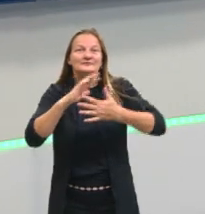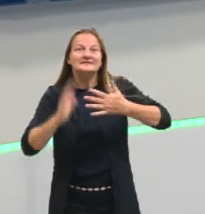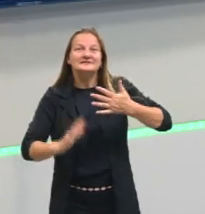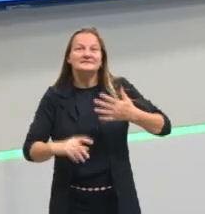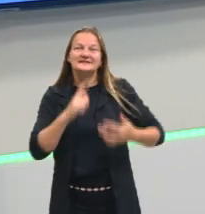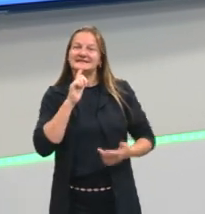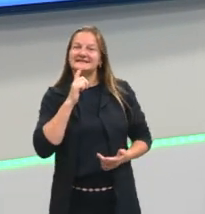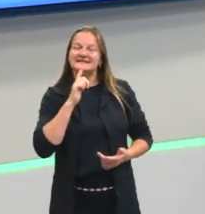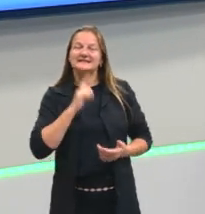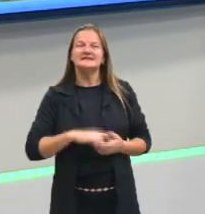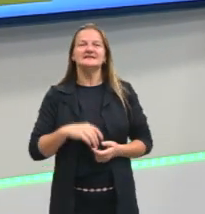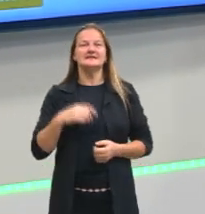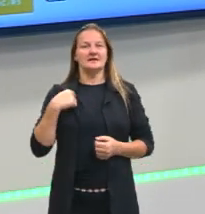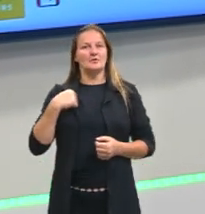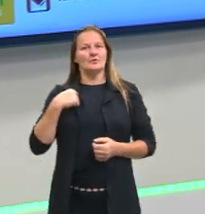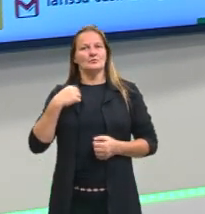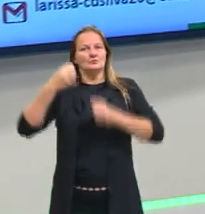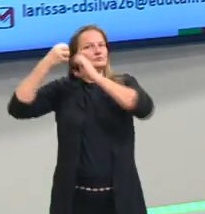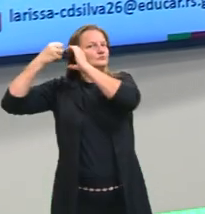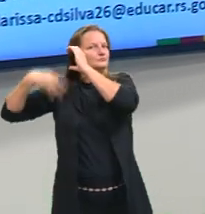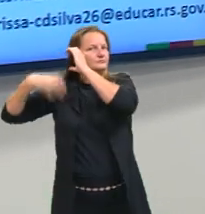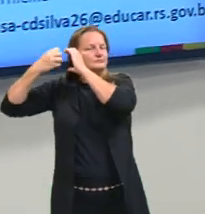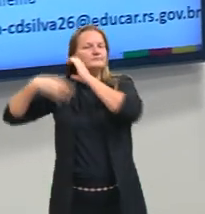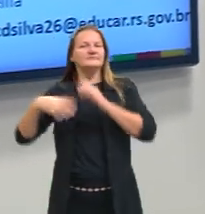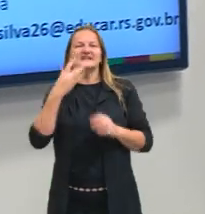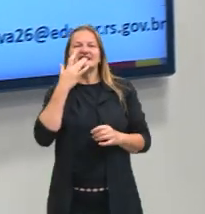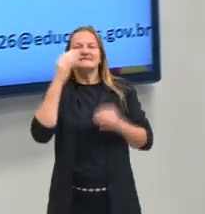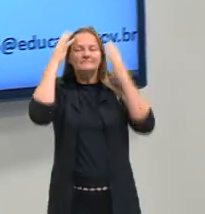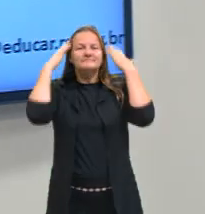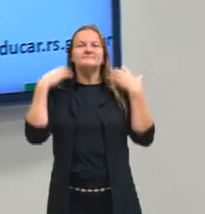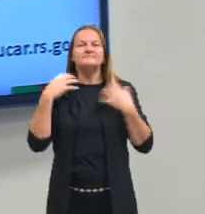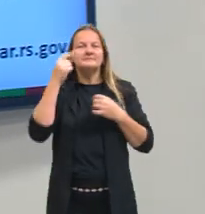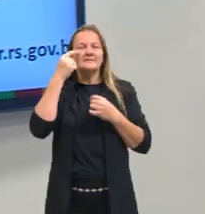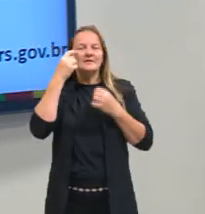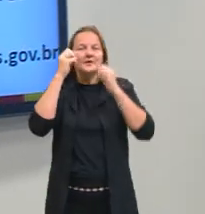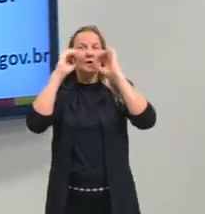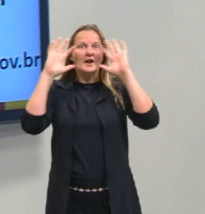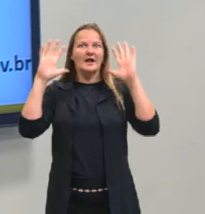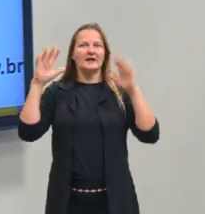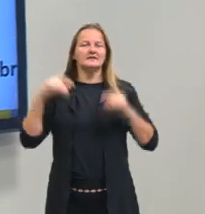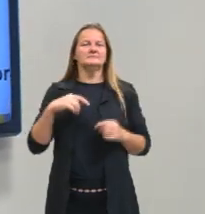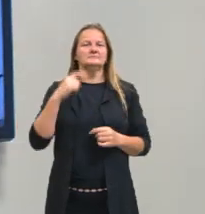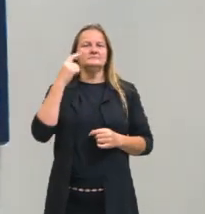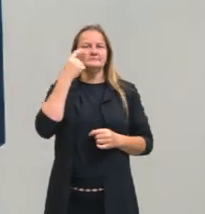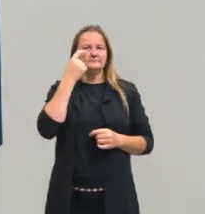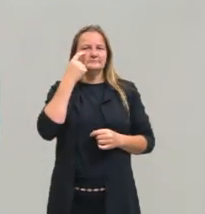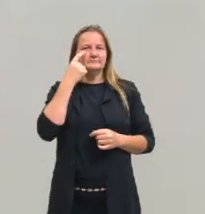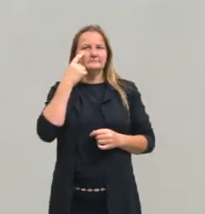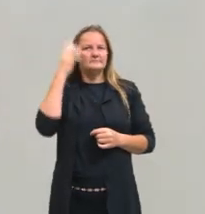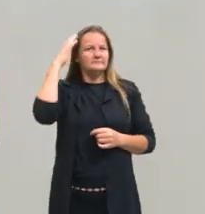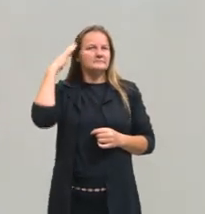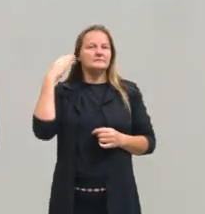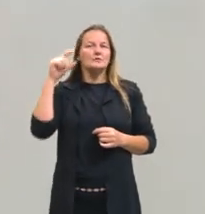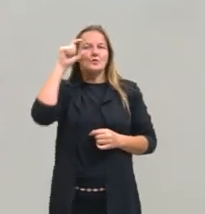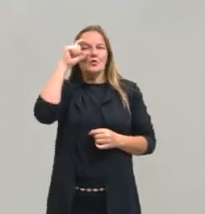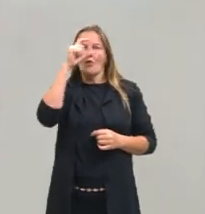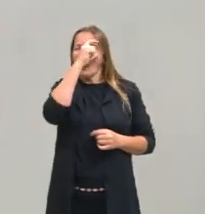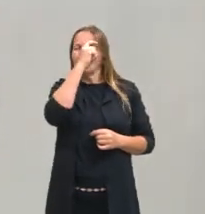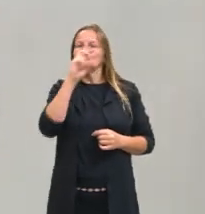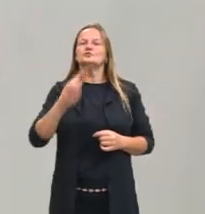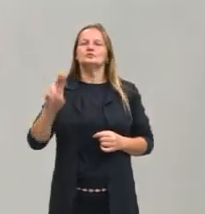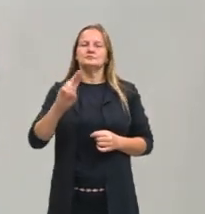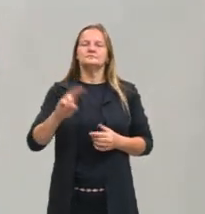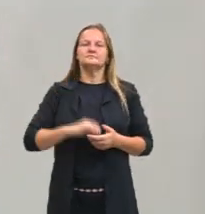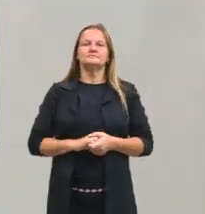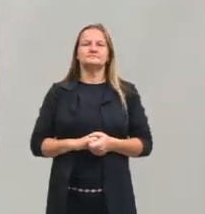uma mulher branca, de pele clara, cabelos castanhos, olhos castanhos e uso óculos. Então